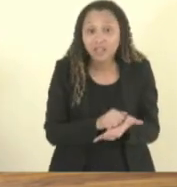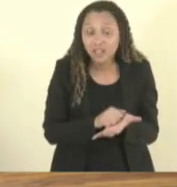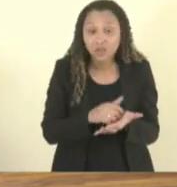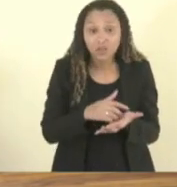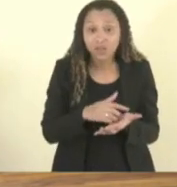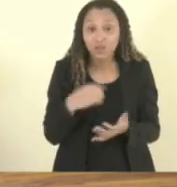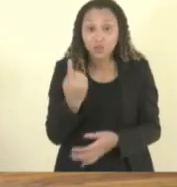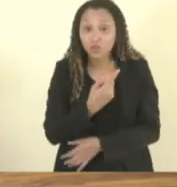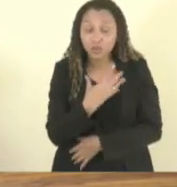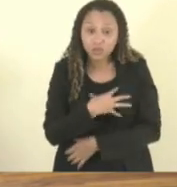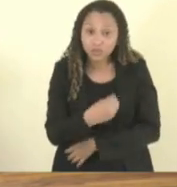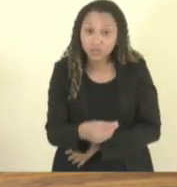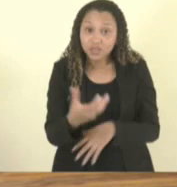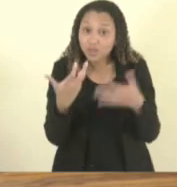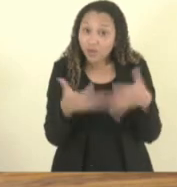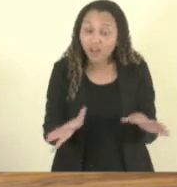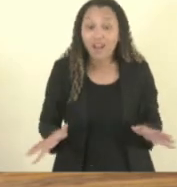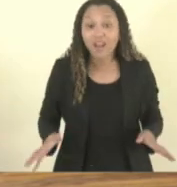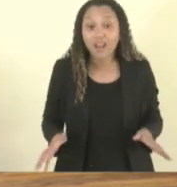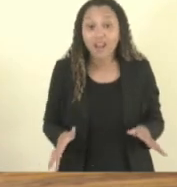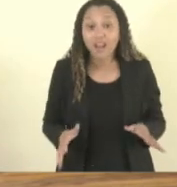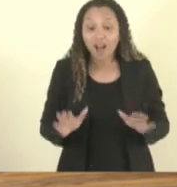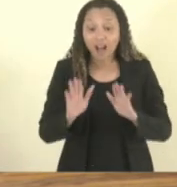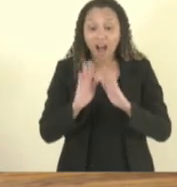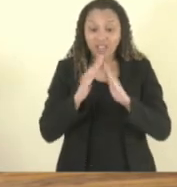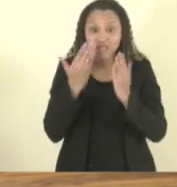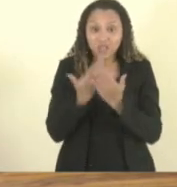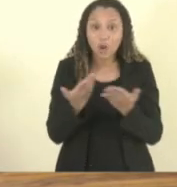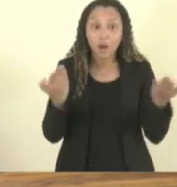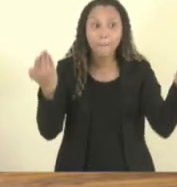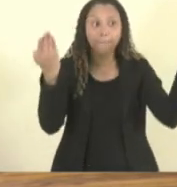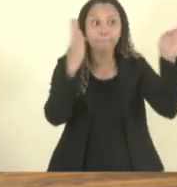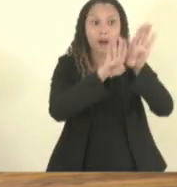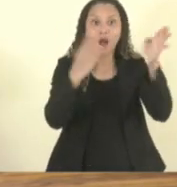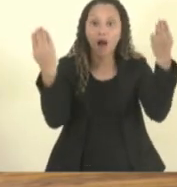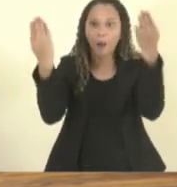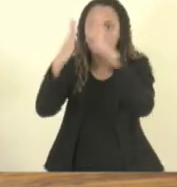Estão fechando a porta na cara dos pais.